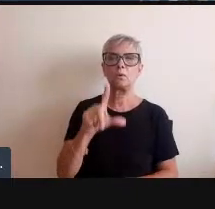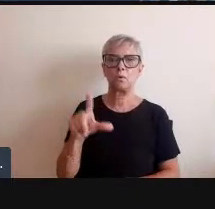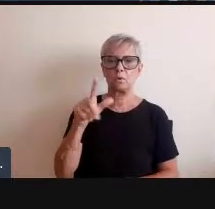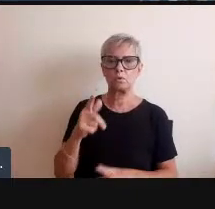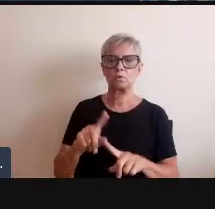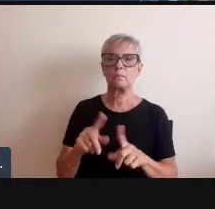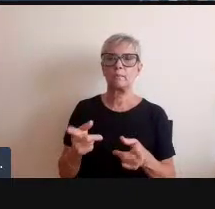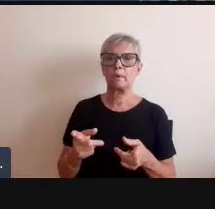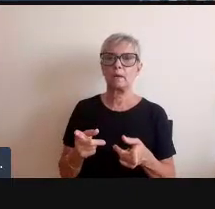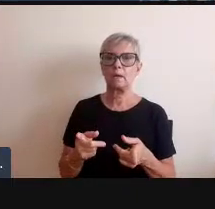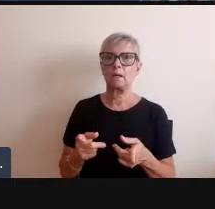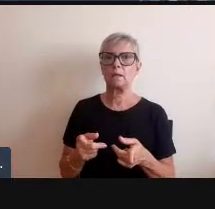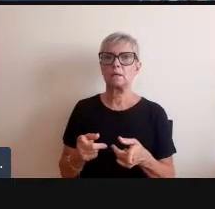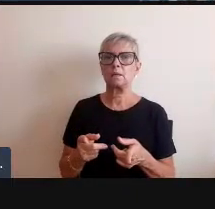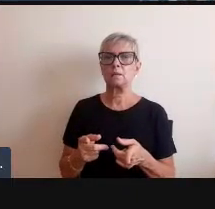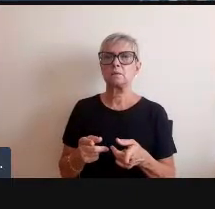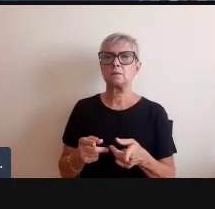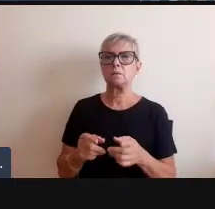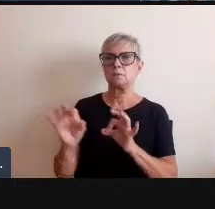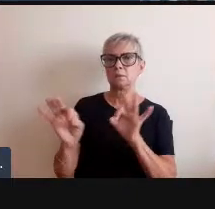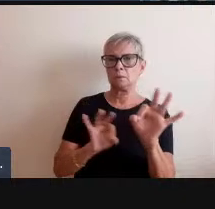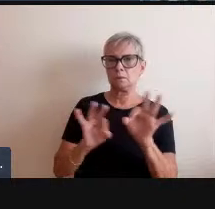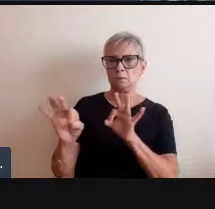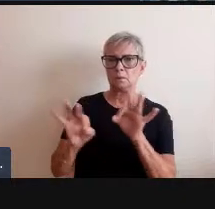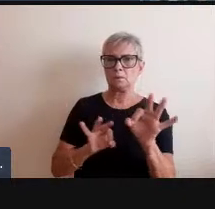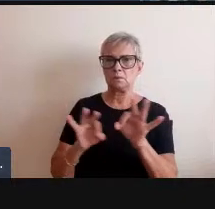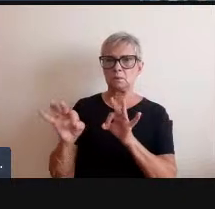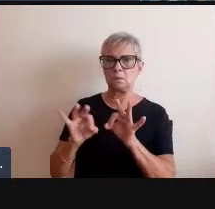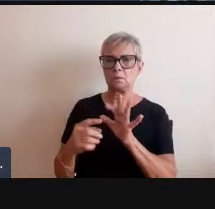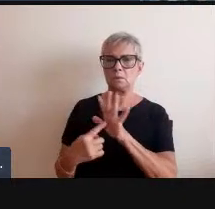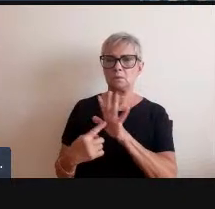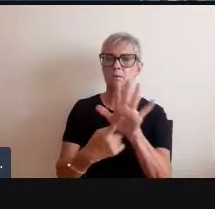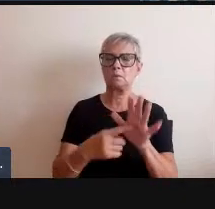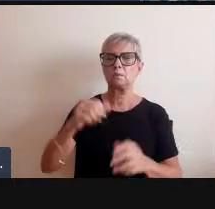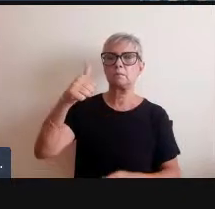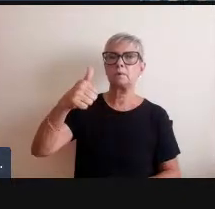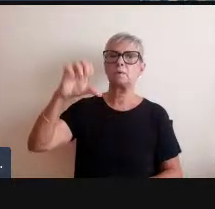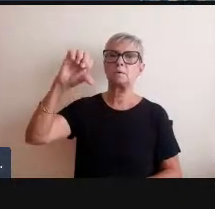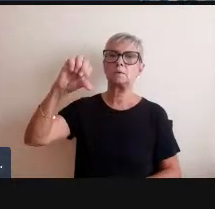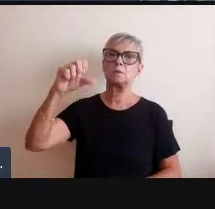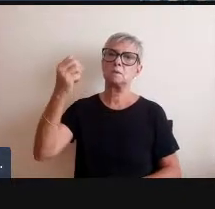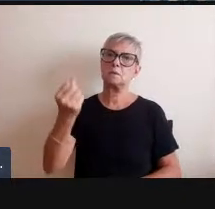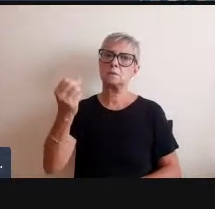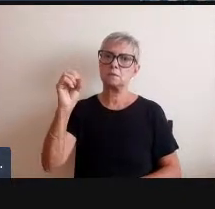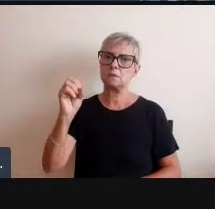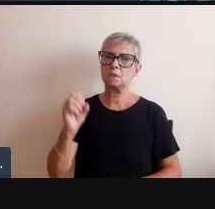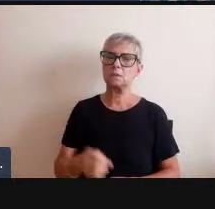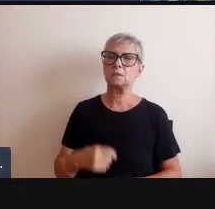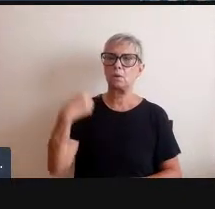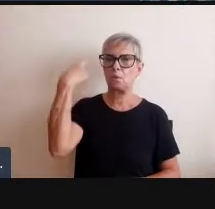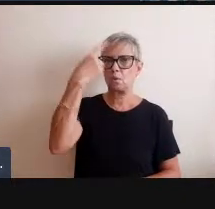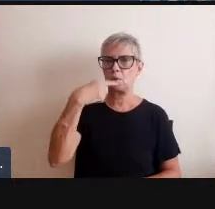ele montou uma exposição em 1960 que chamava O Rosto do Chile